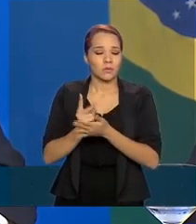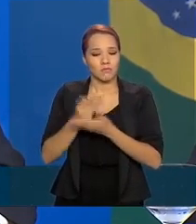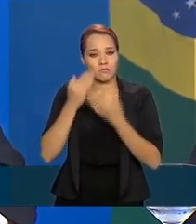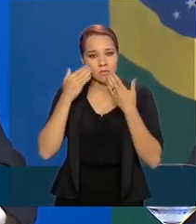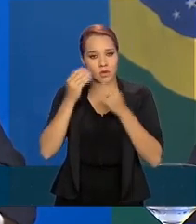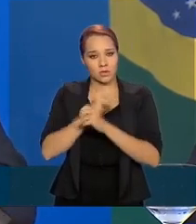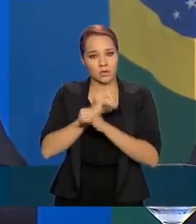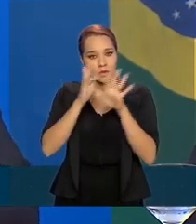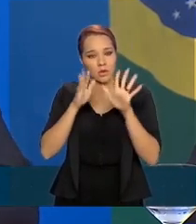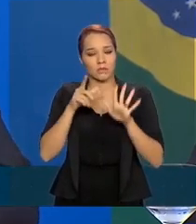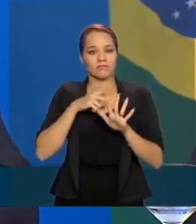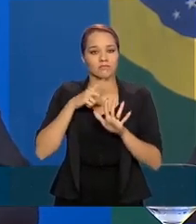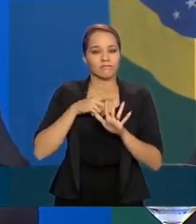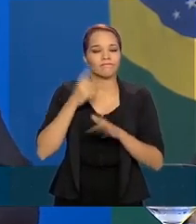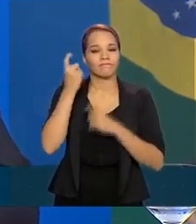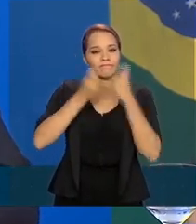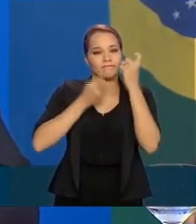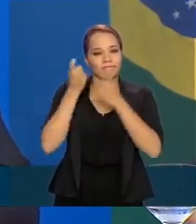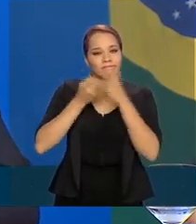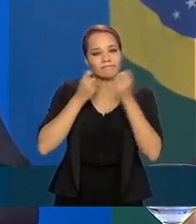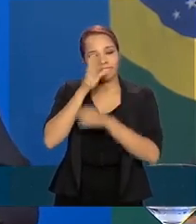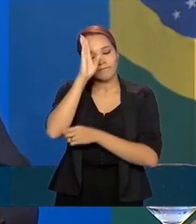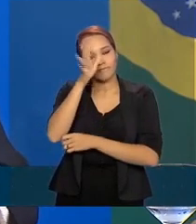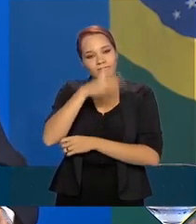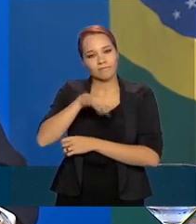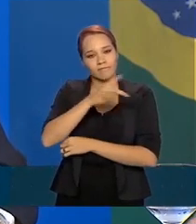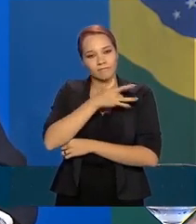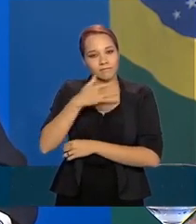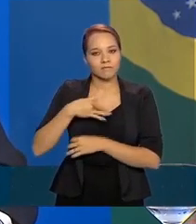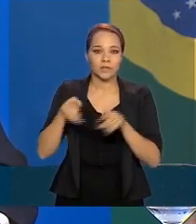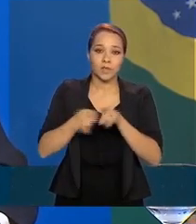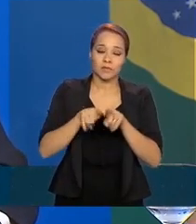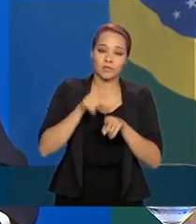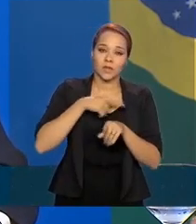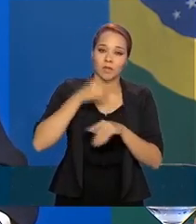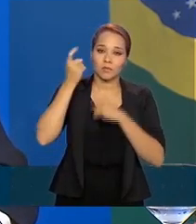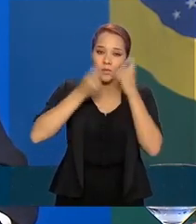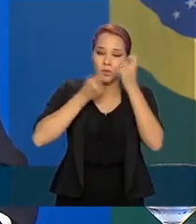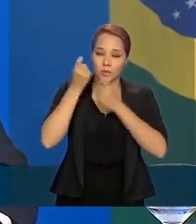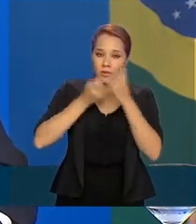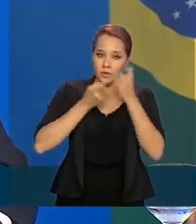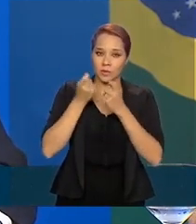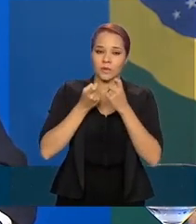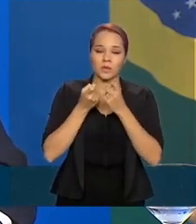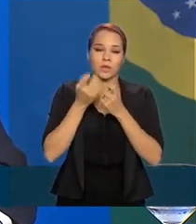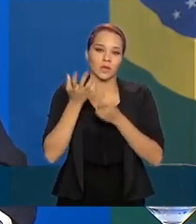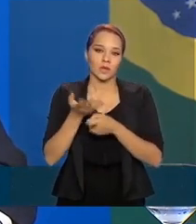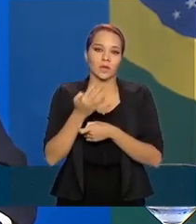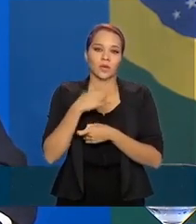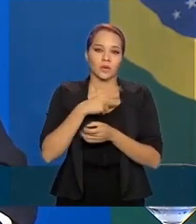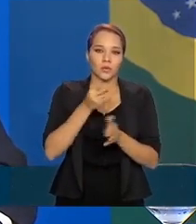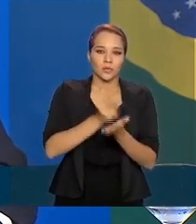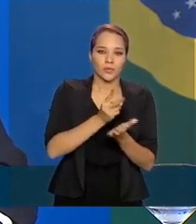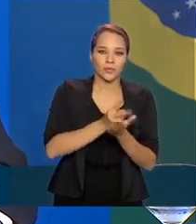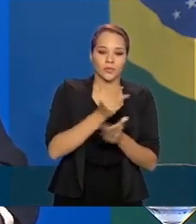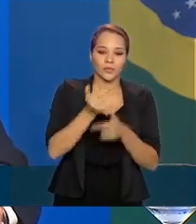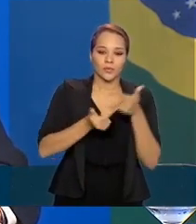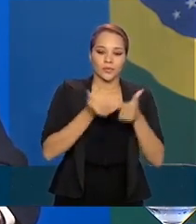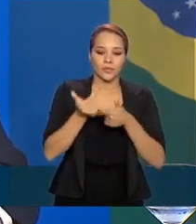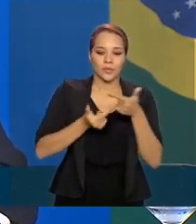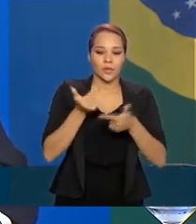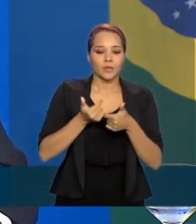que existe a preocupação central com a saúde e existe a preocupação central também com a preservação do emprego,